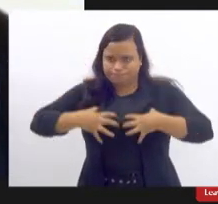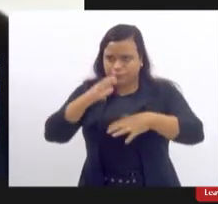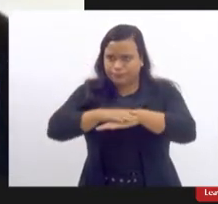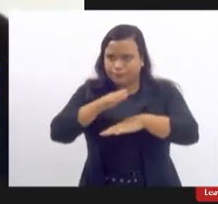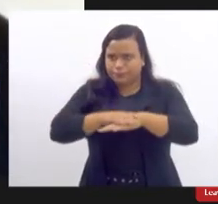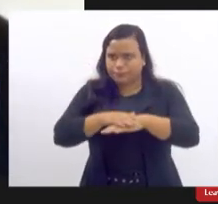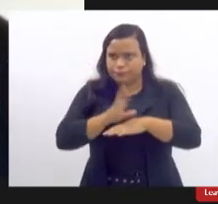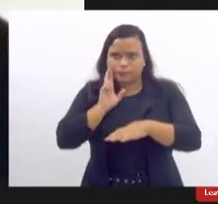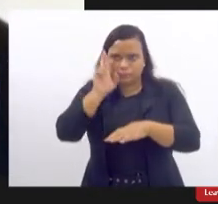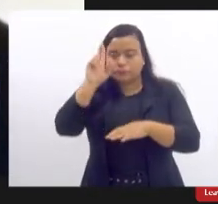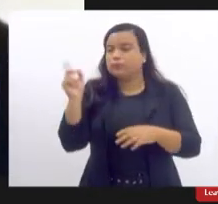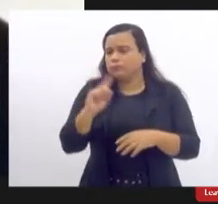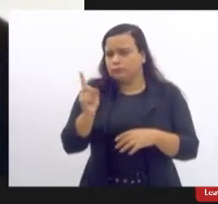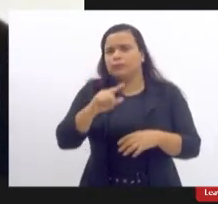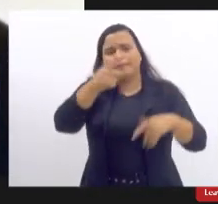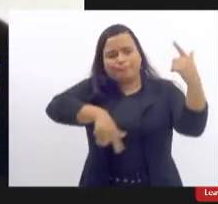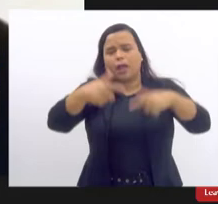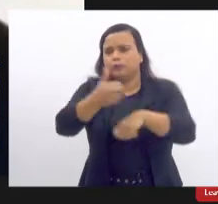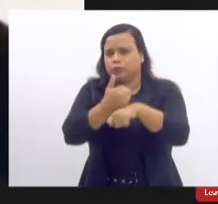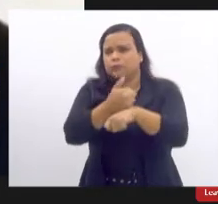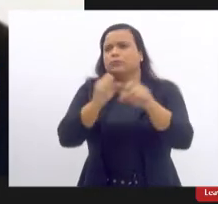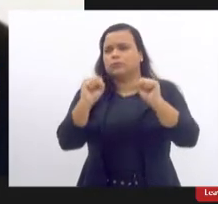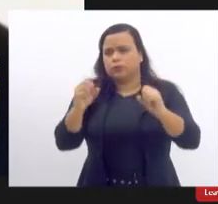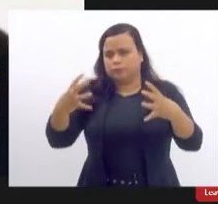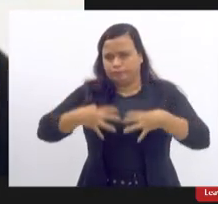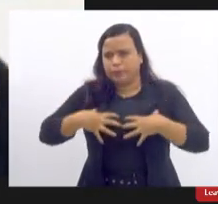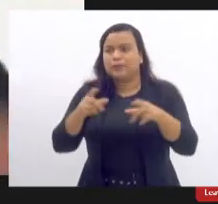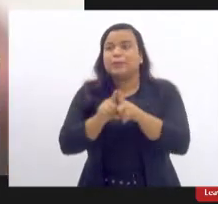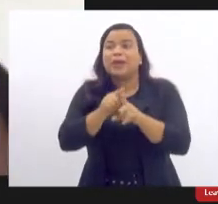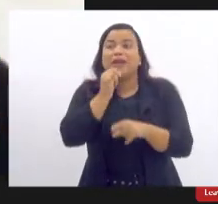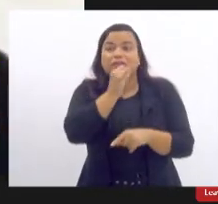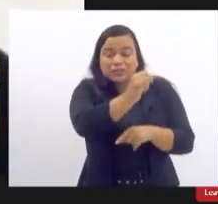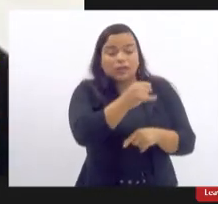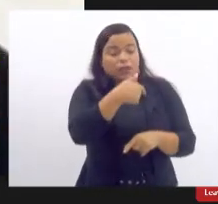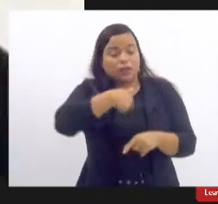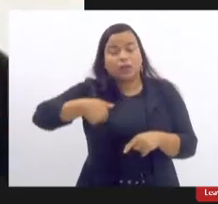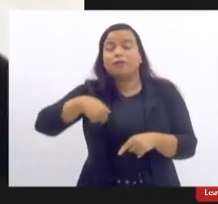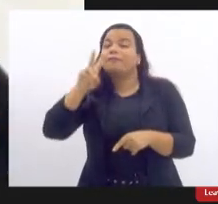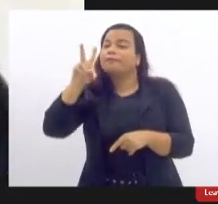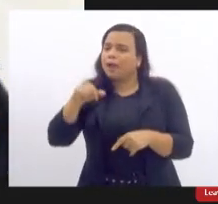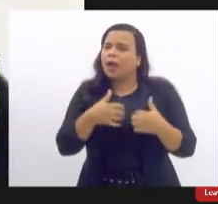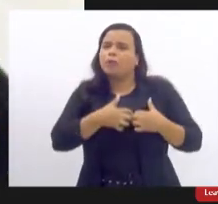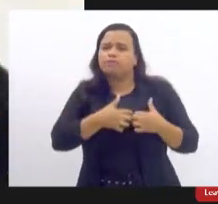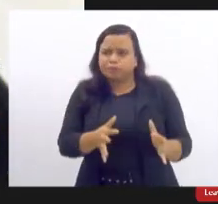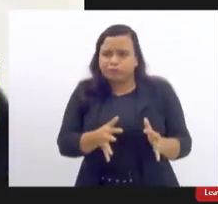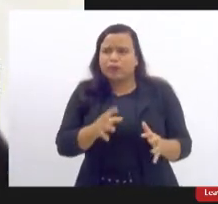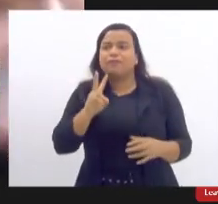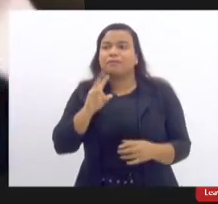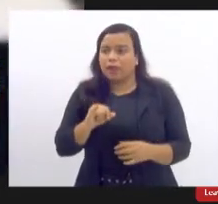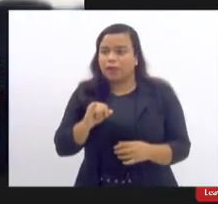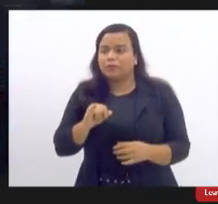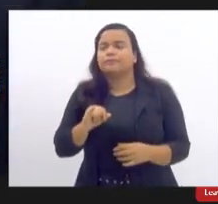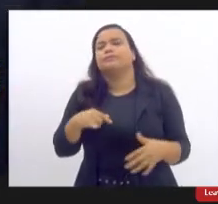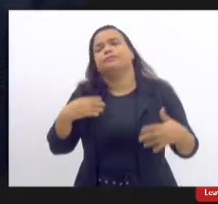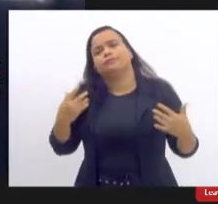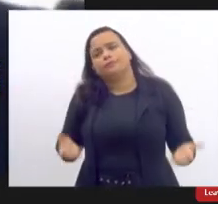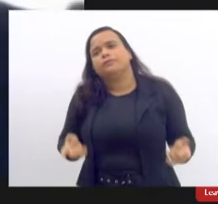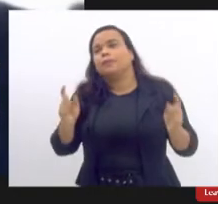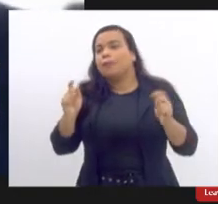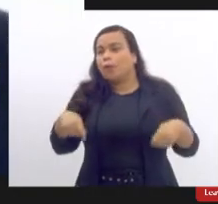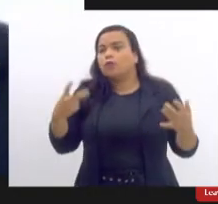informar e saber que eles vão romper isso pode acontecer essa colocação do implante na esfera